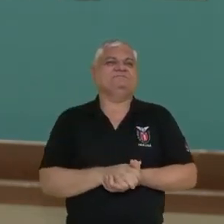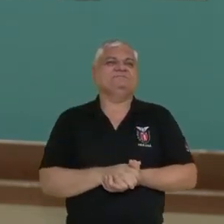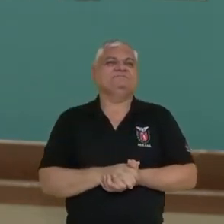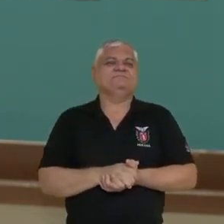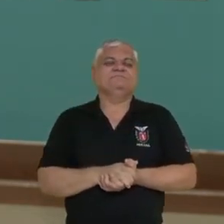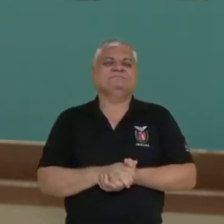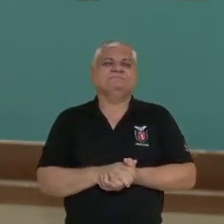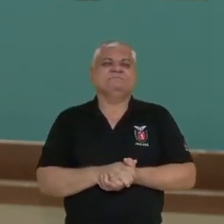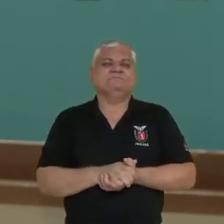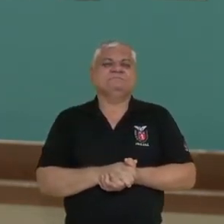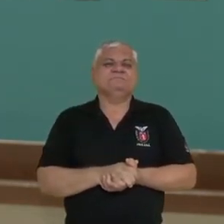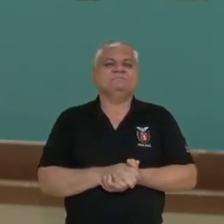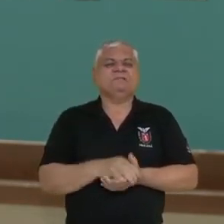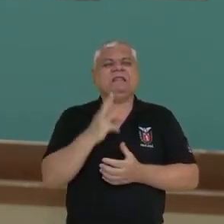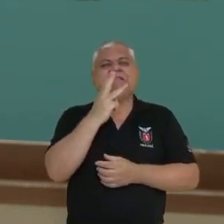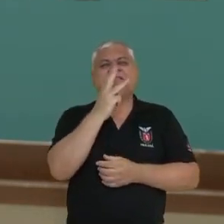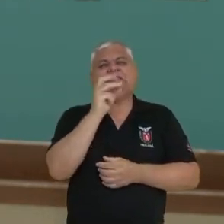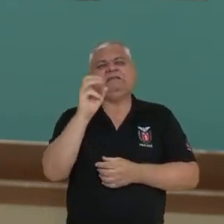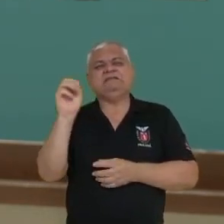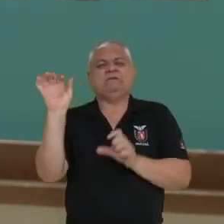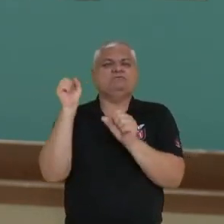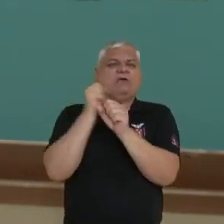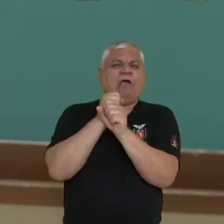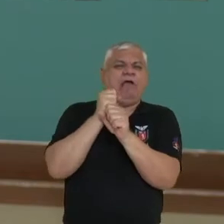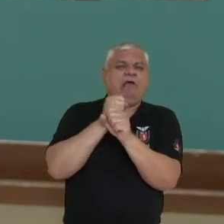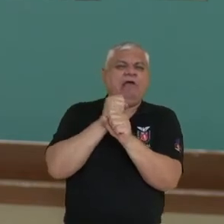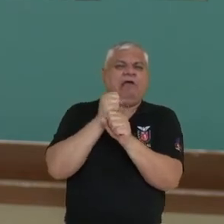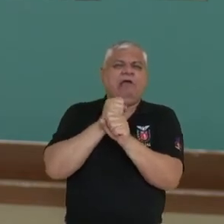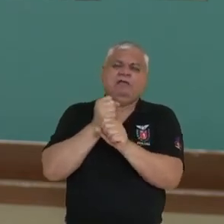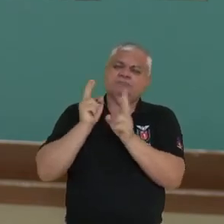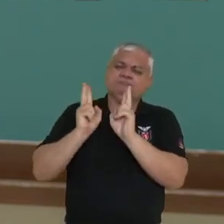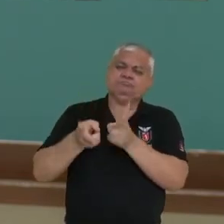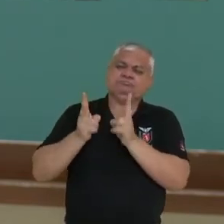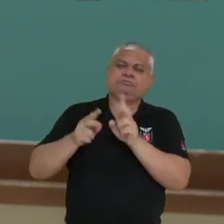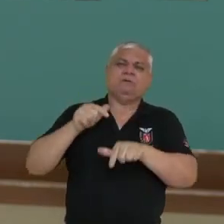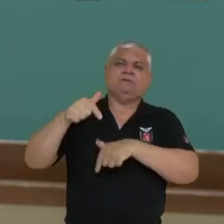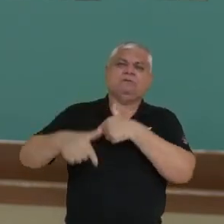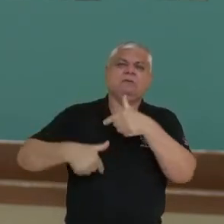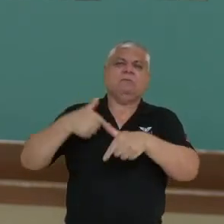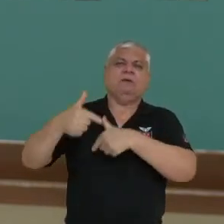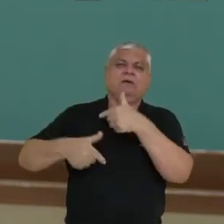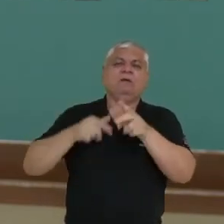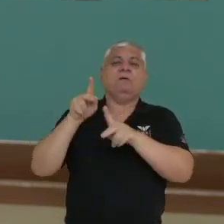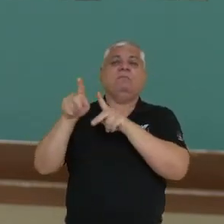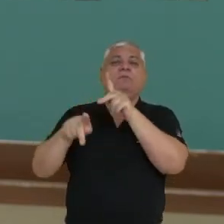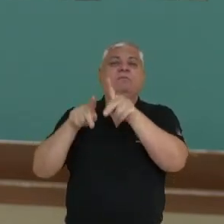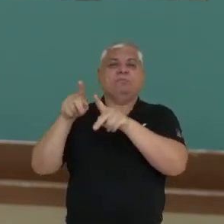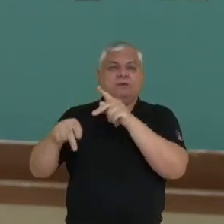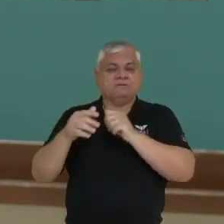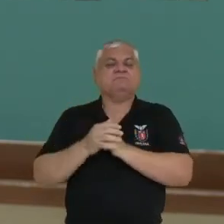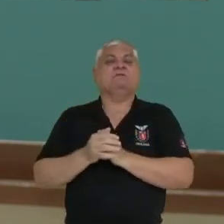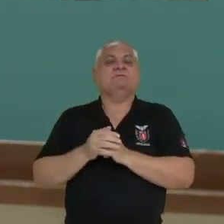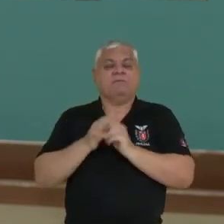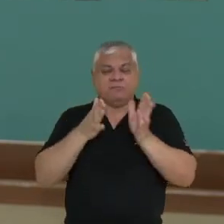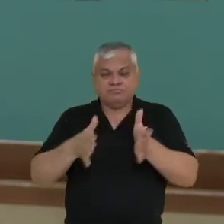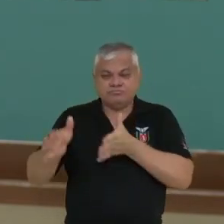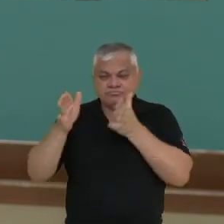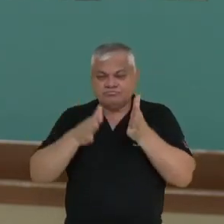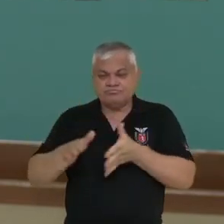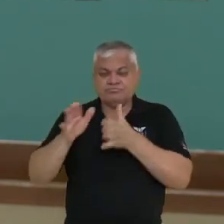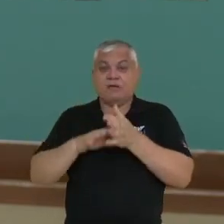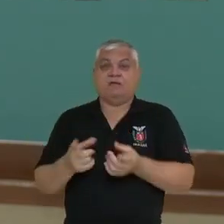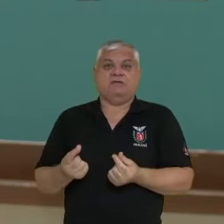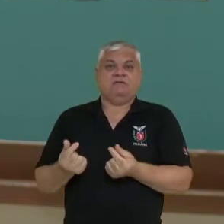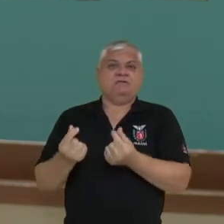Durante quase três séculos a região Nordeste concentrou a maior parte da população e também na produção de riquezas.